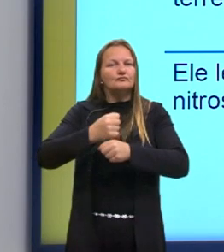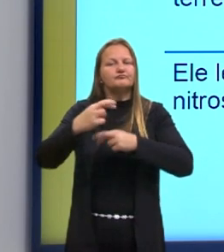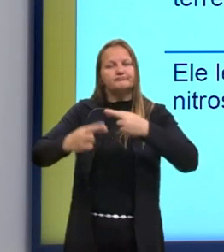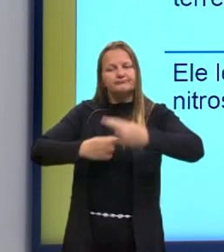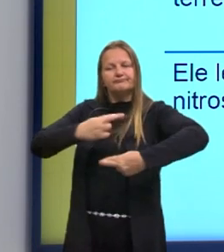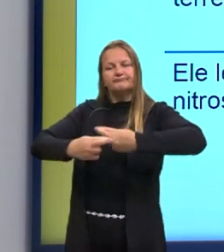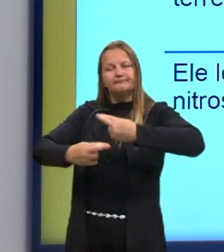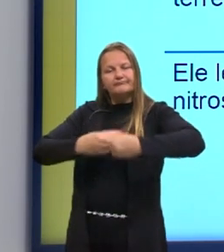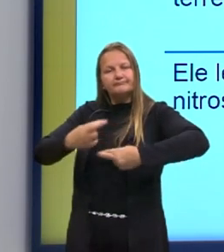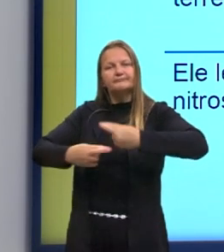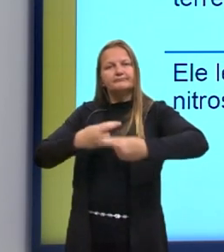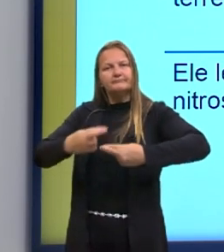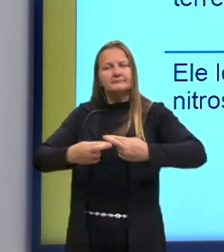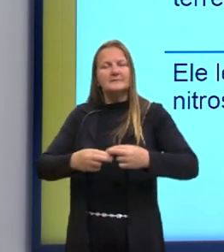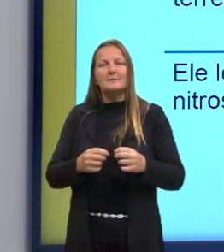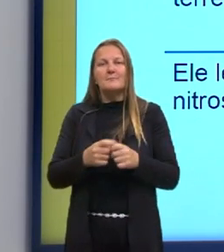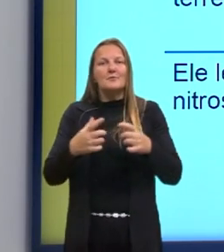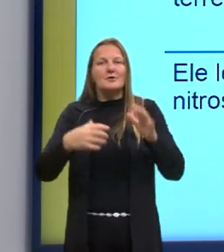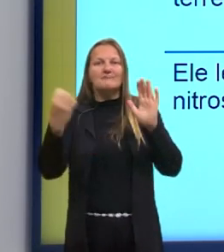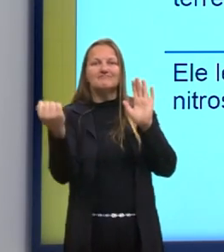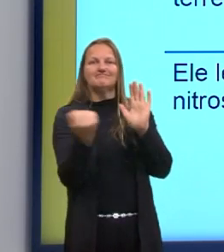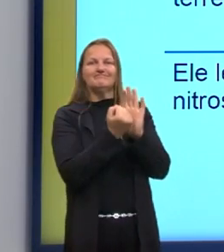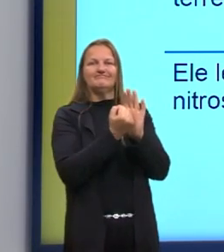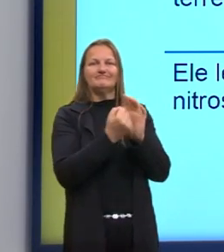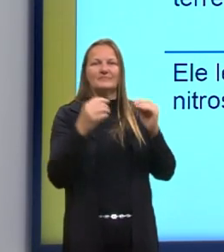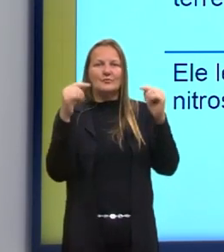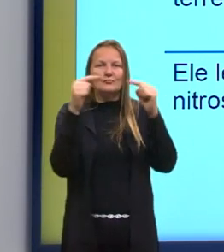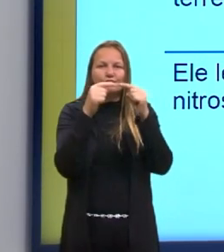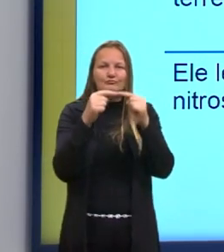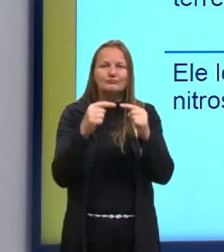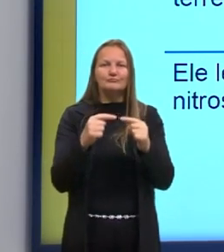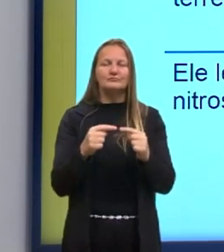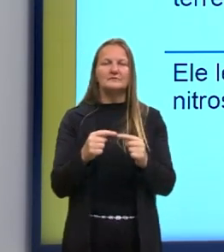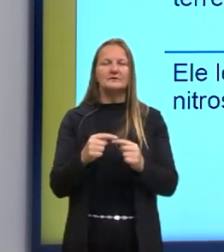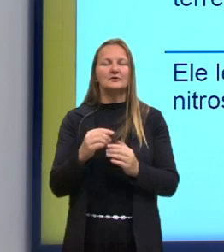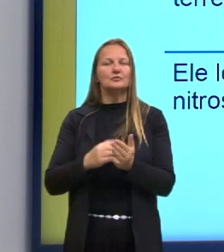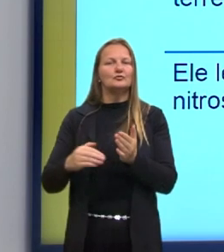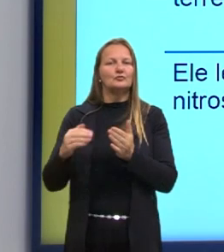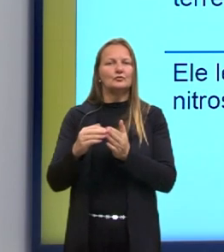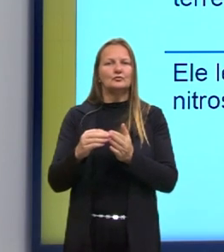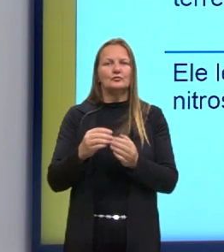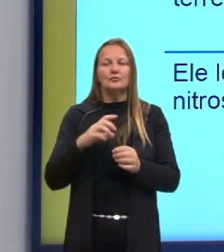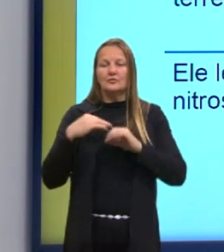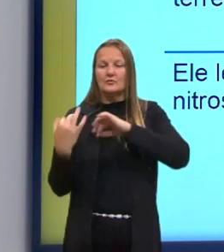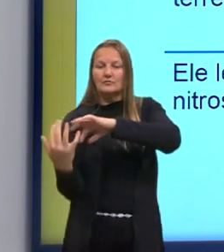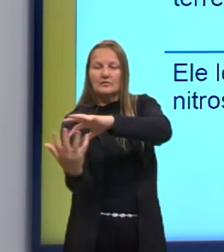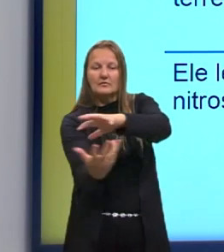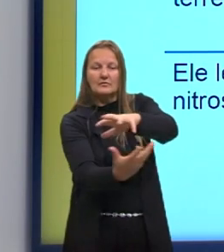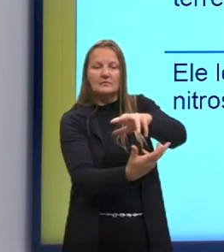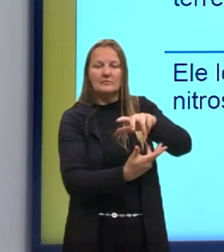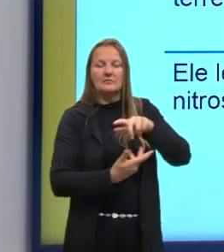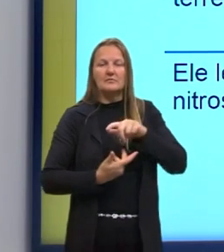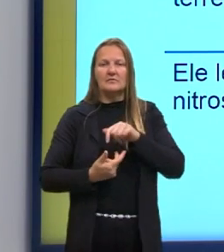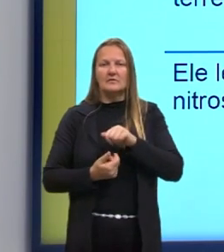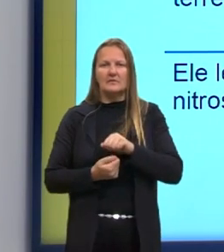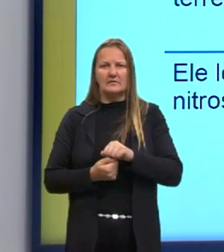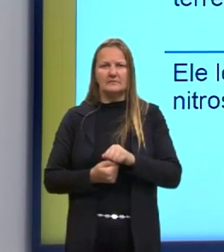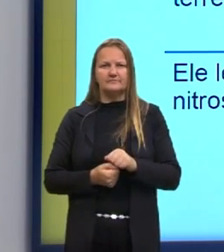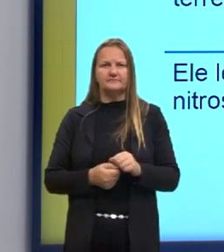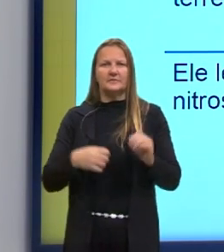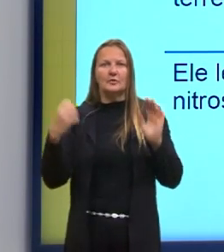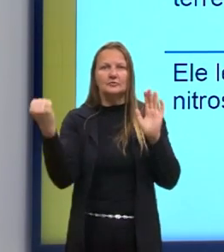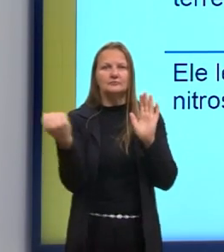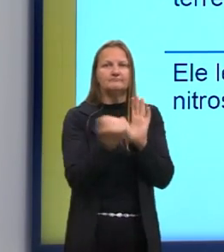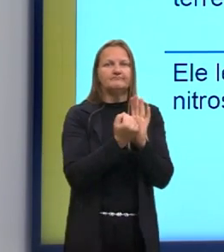O que é mais do que os efeitos combinados de todos os processos terrestres da Terra. Olha como a gente afeta,